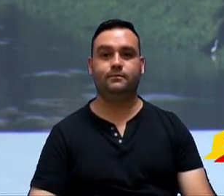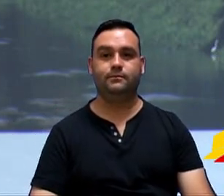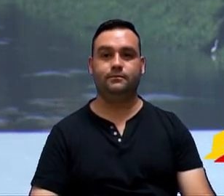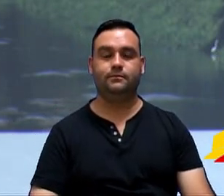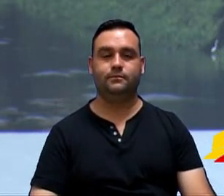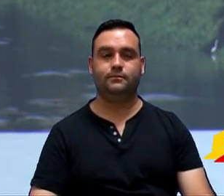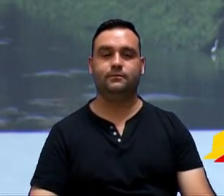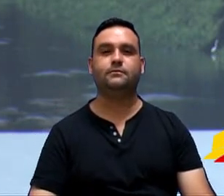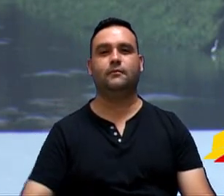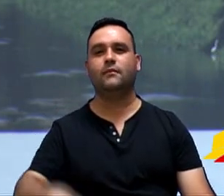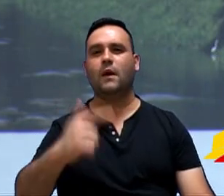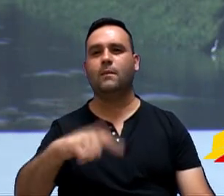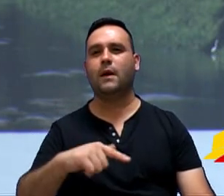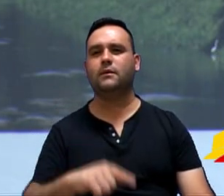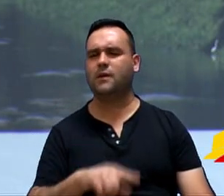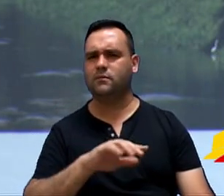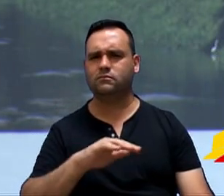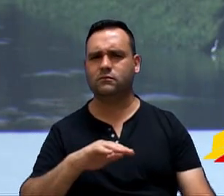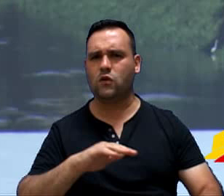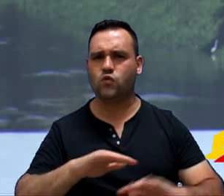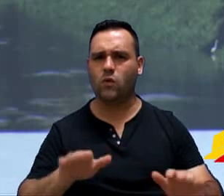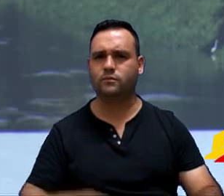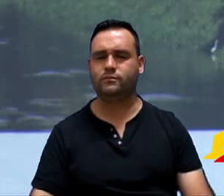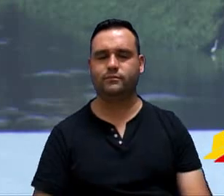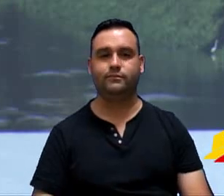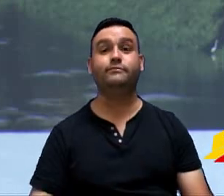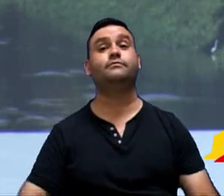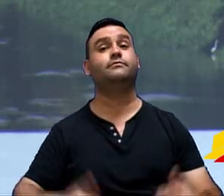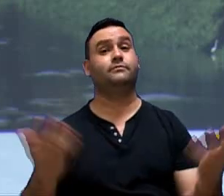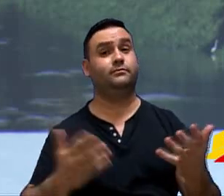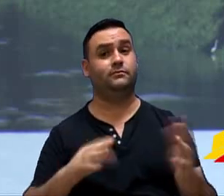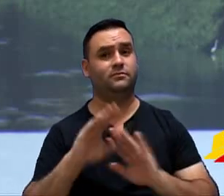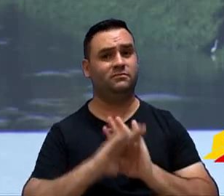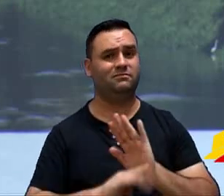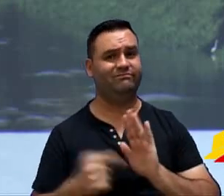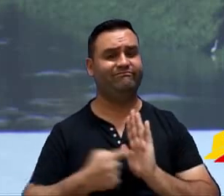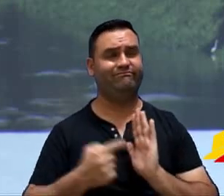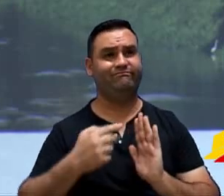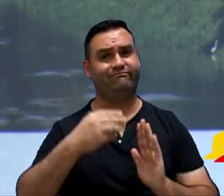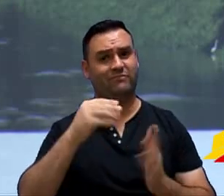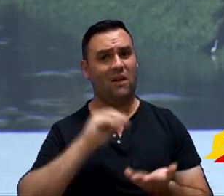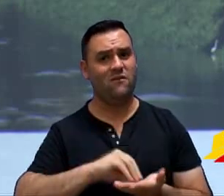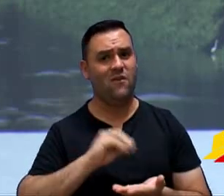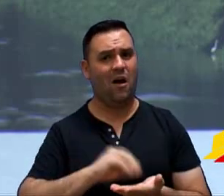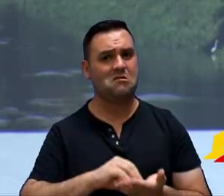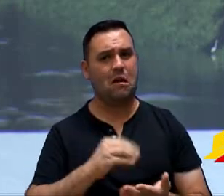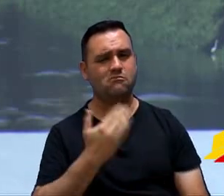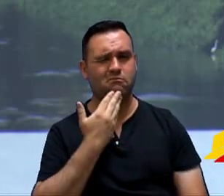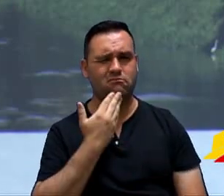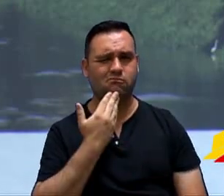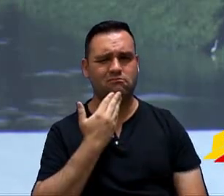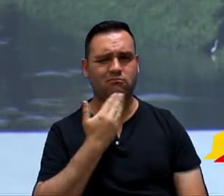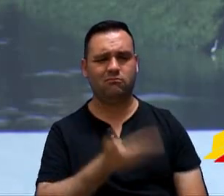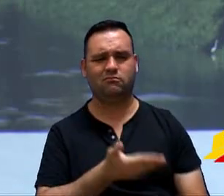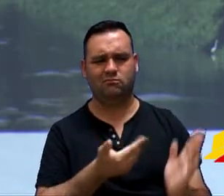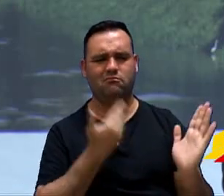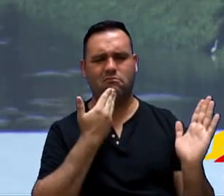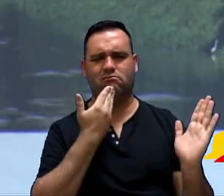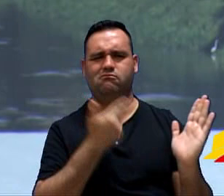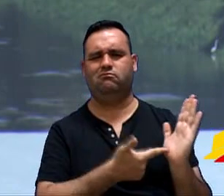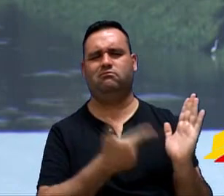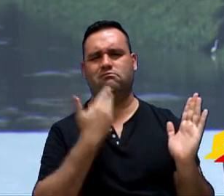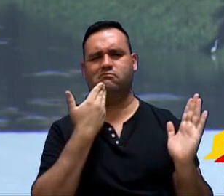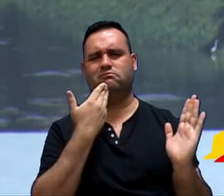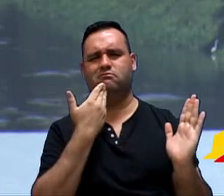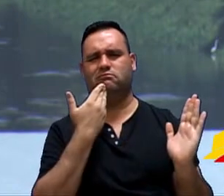O que mais que falta? É isso, não é? Então, essa lei está muito bamba, vamos dizer assim? Está